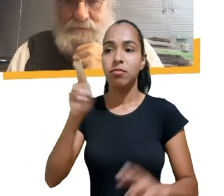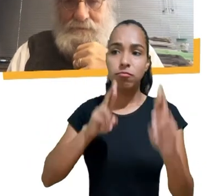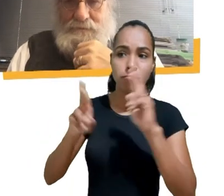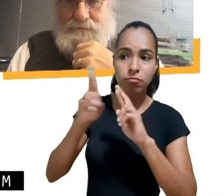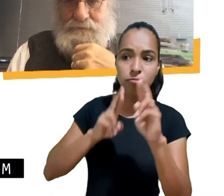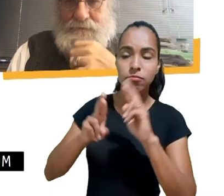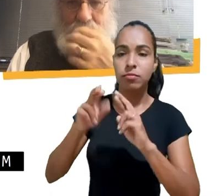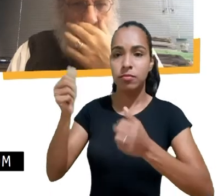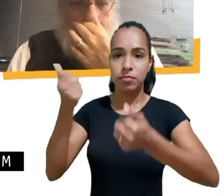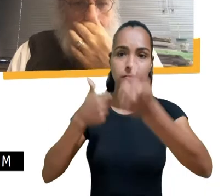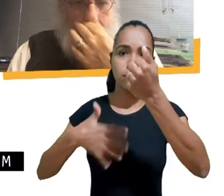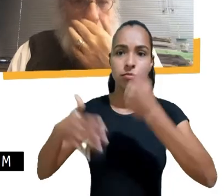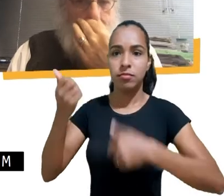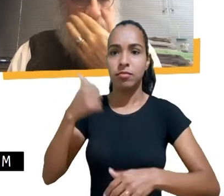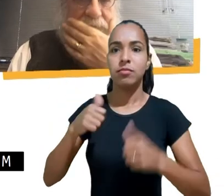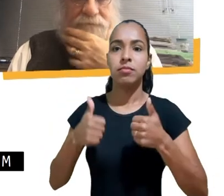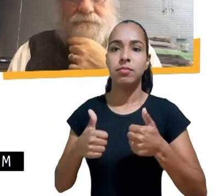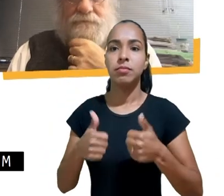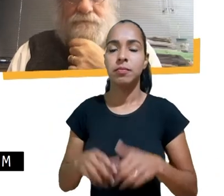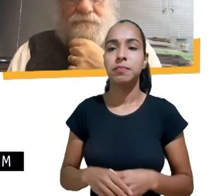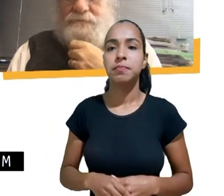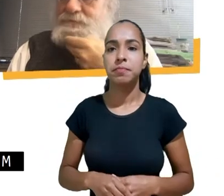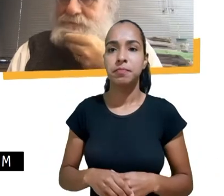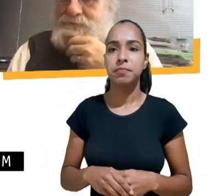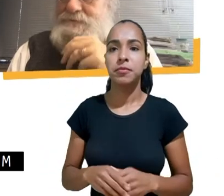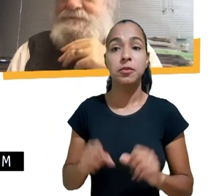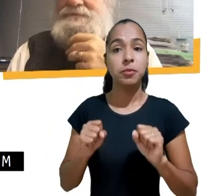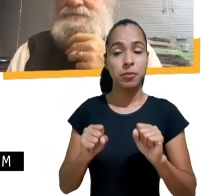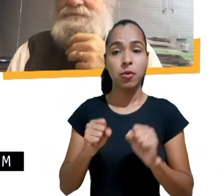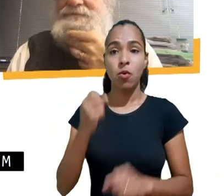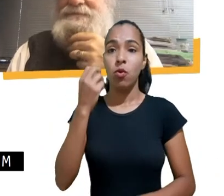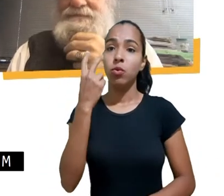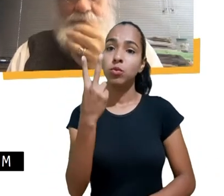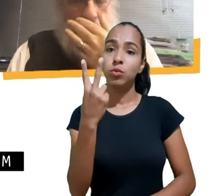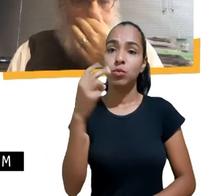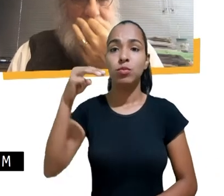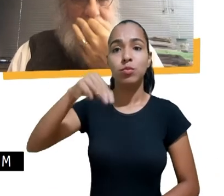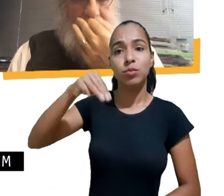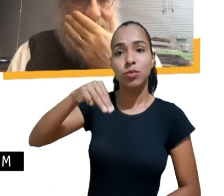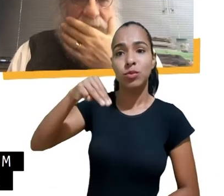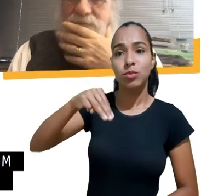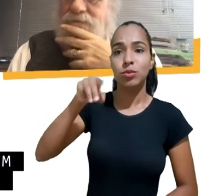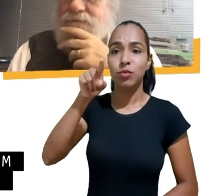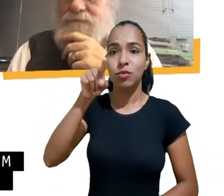favor Marina você tem dois minutinhos para fazer suas considerações finais